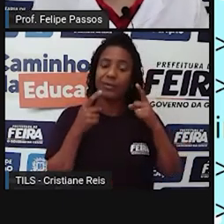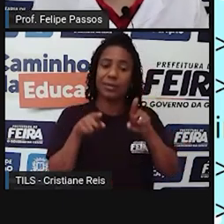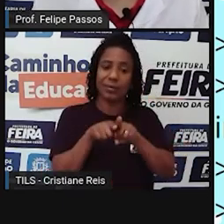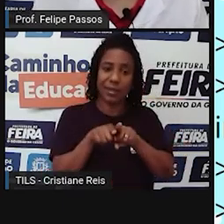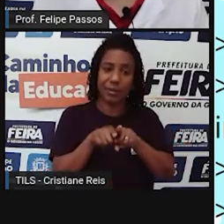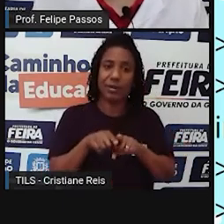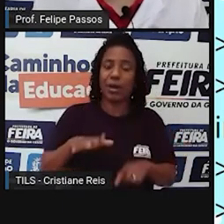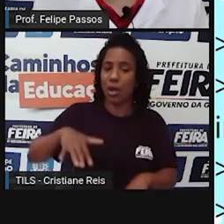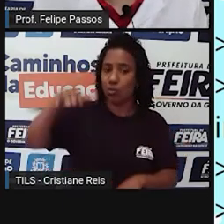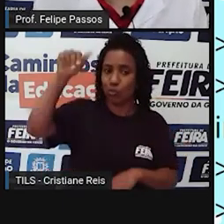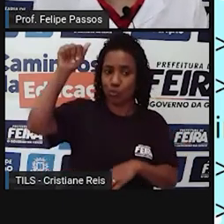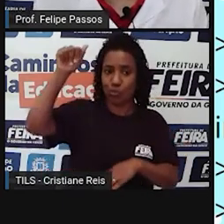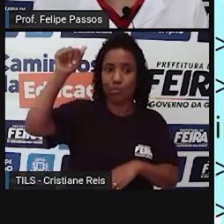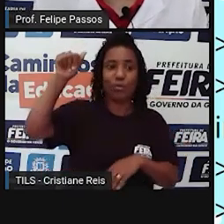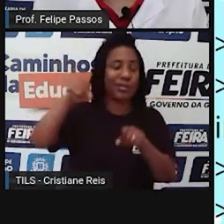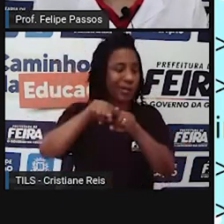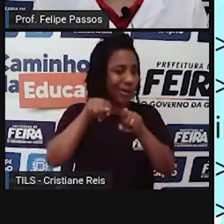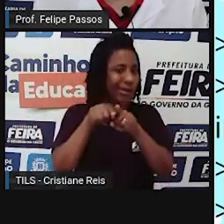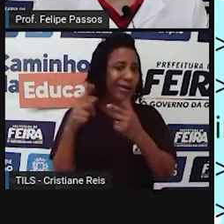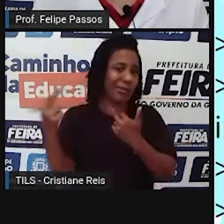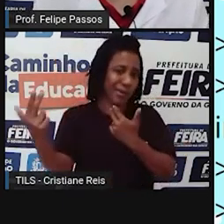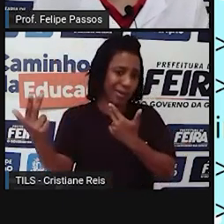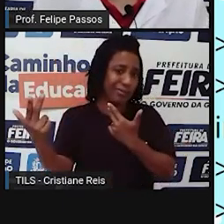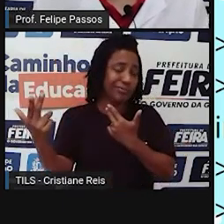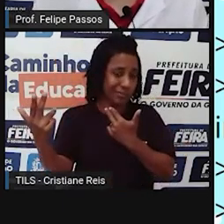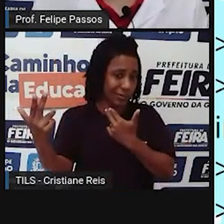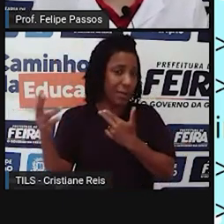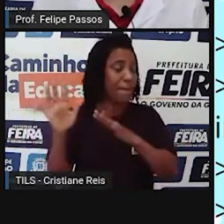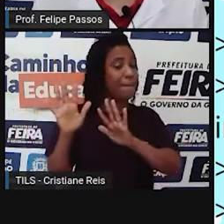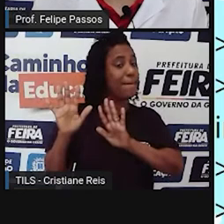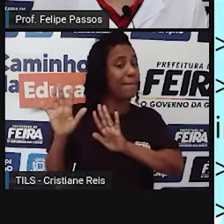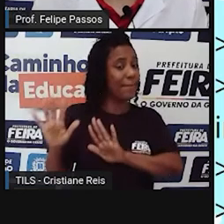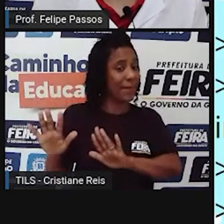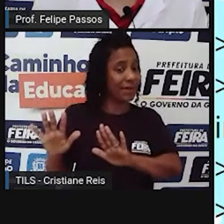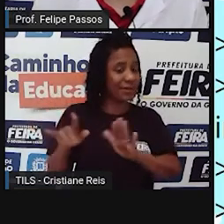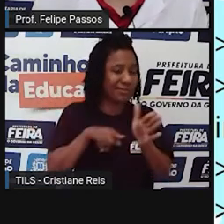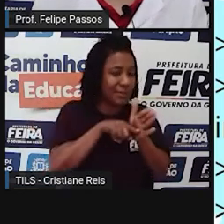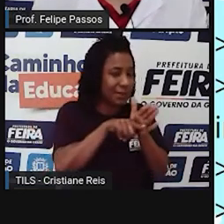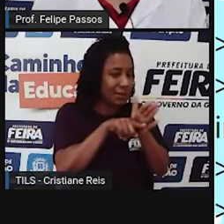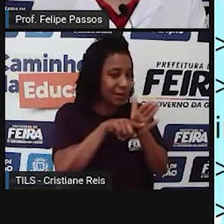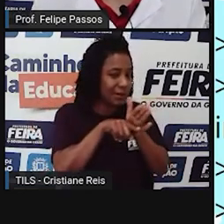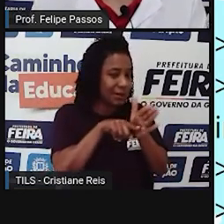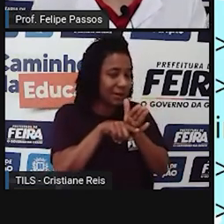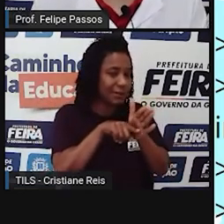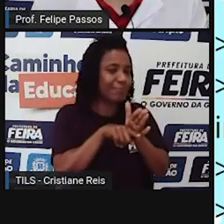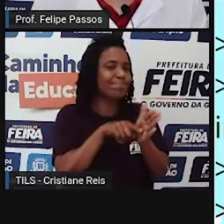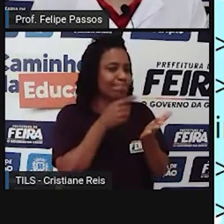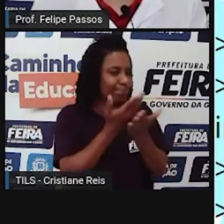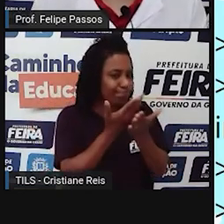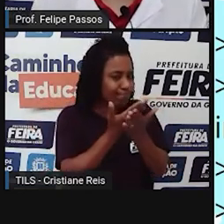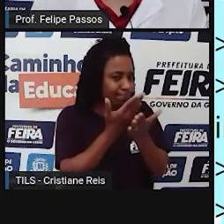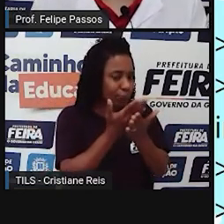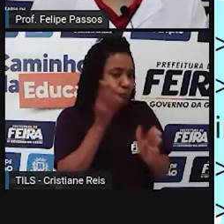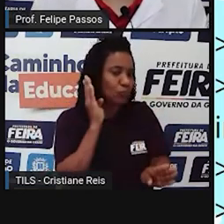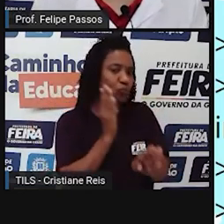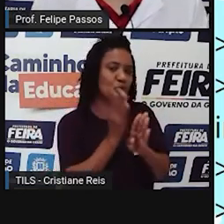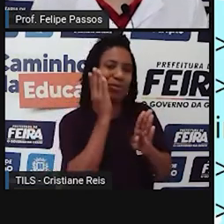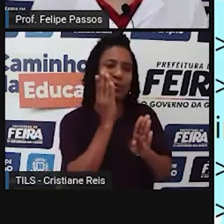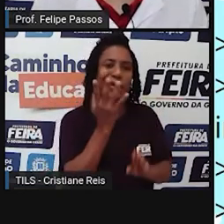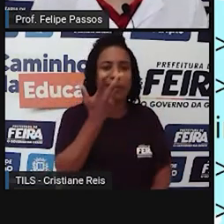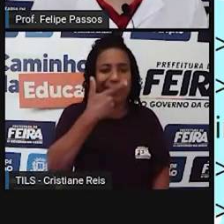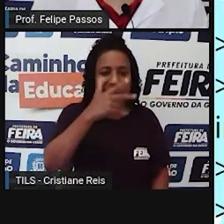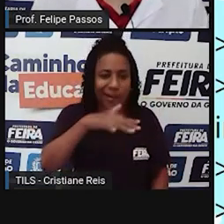adultos estão nesse mesmo mundo que vocês, só que os especialistas, eles veem no adolescente e na criança